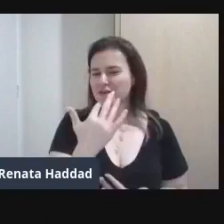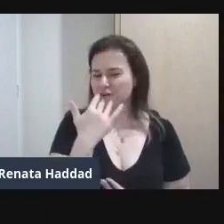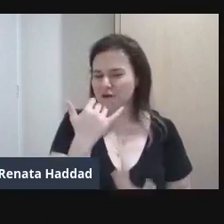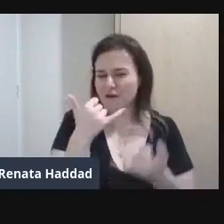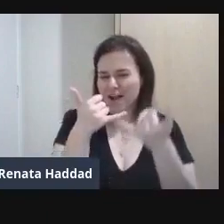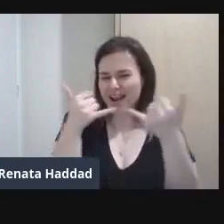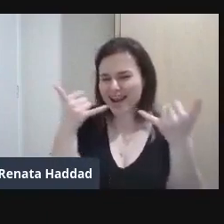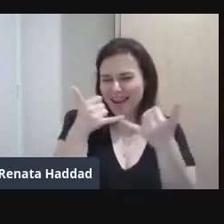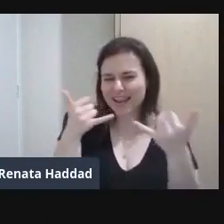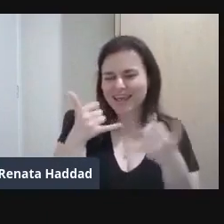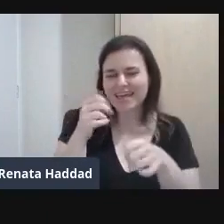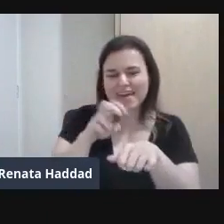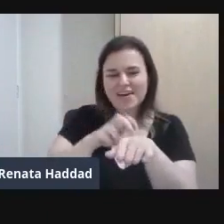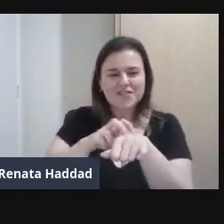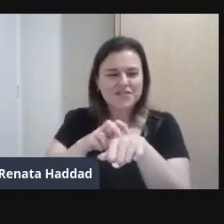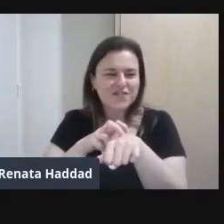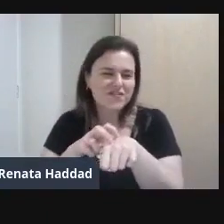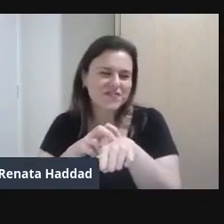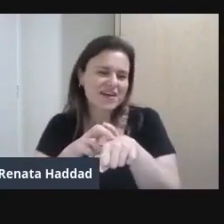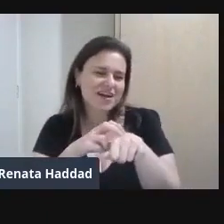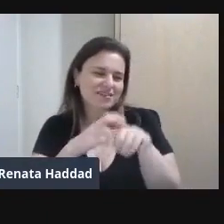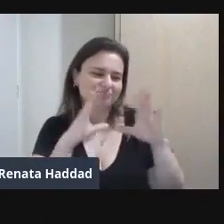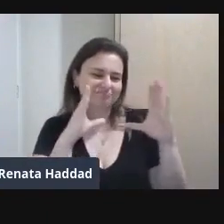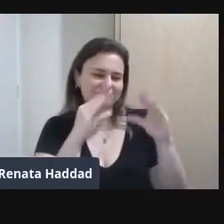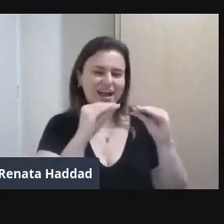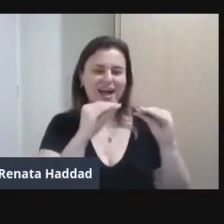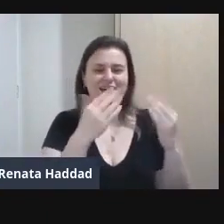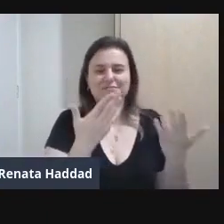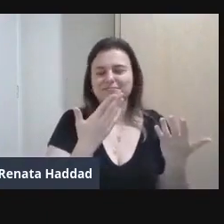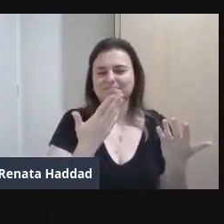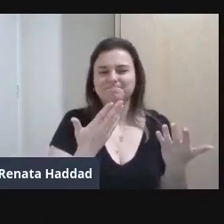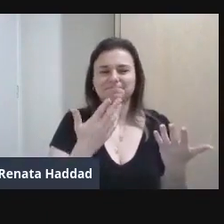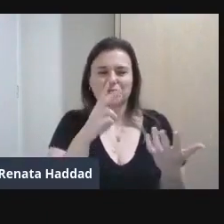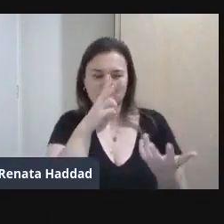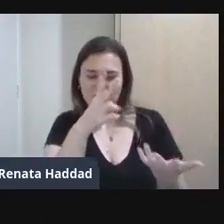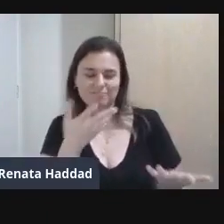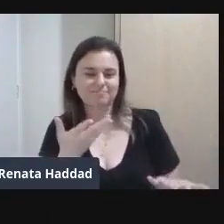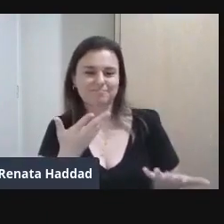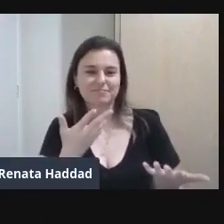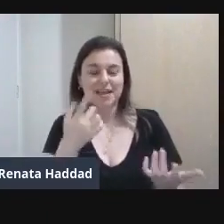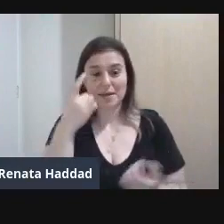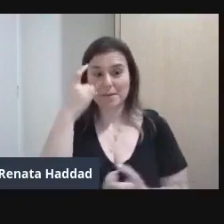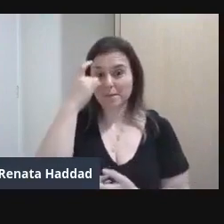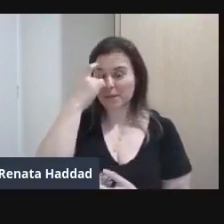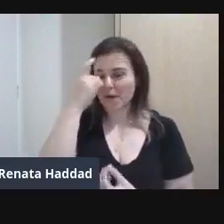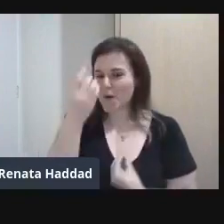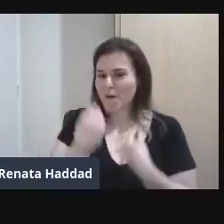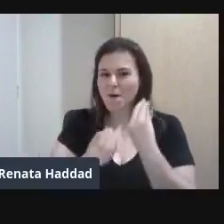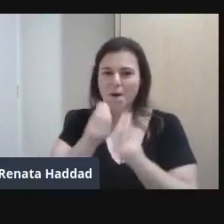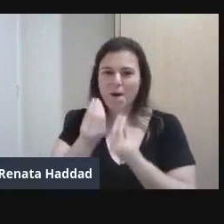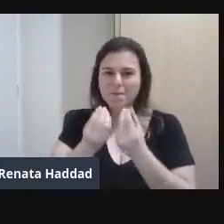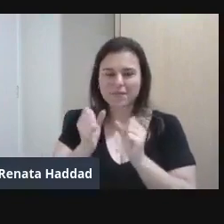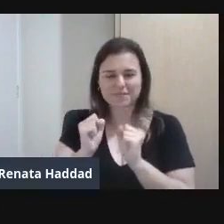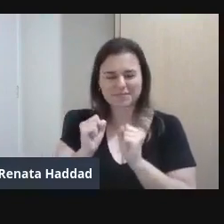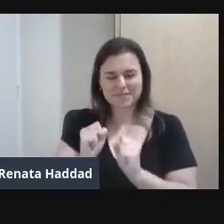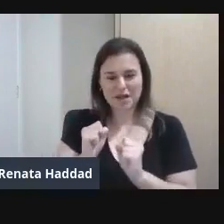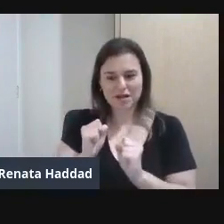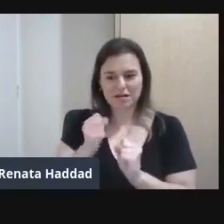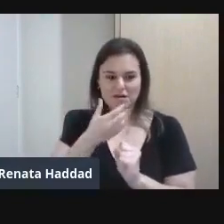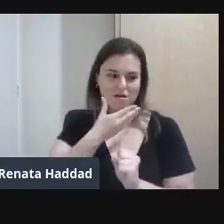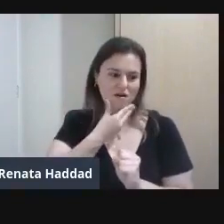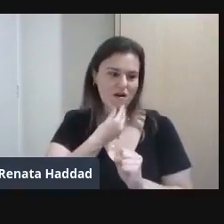claro Verde escuro Ela ficava pensando Como poderia ser O homem